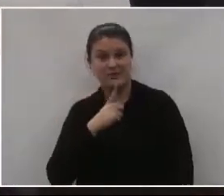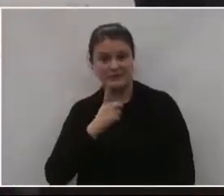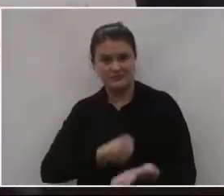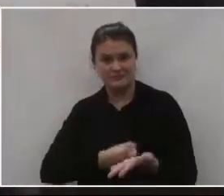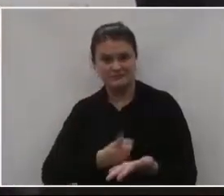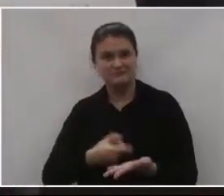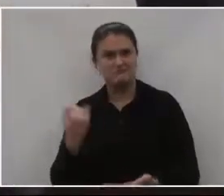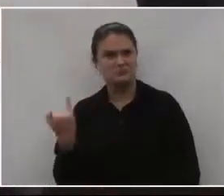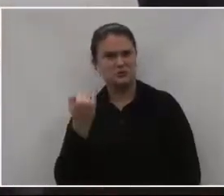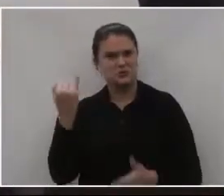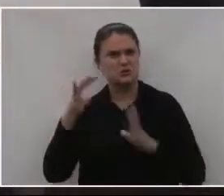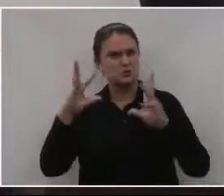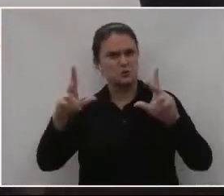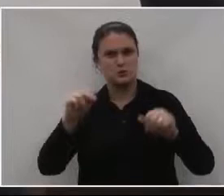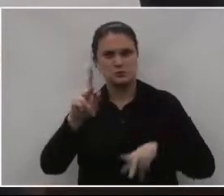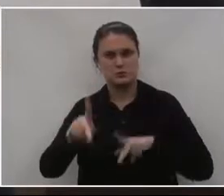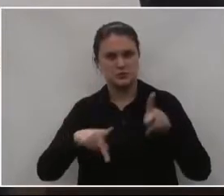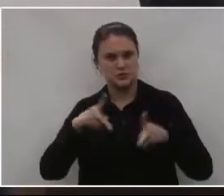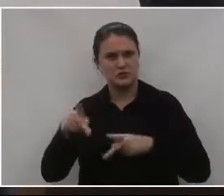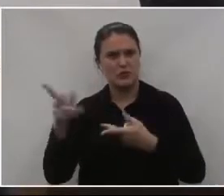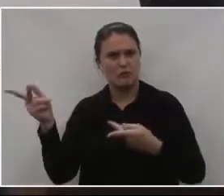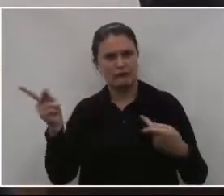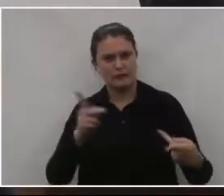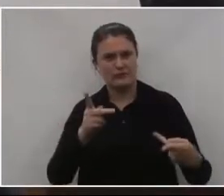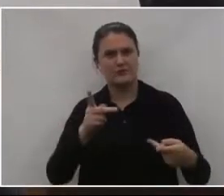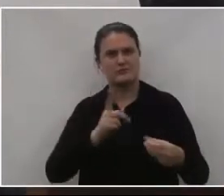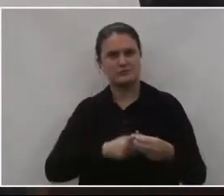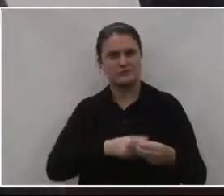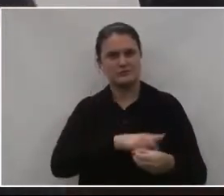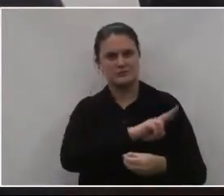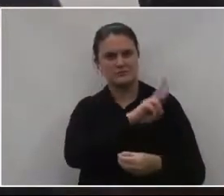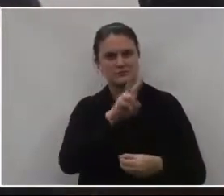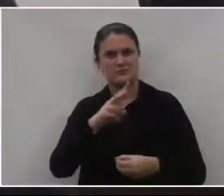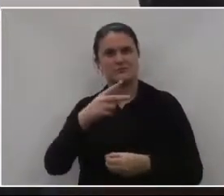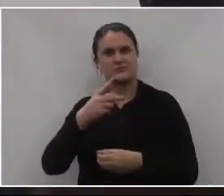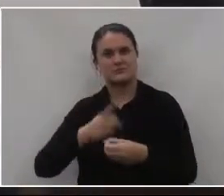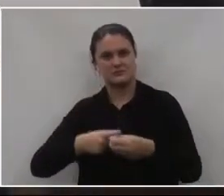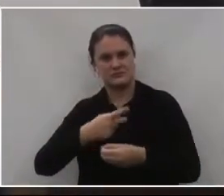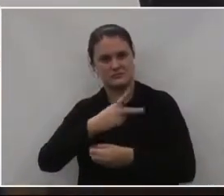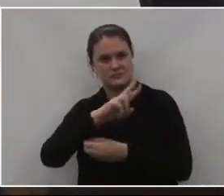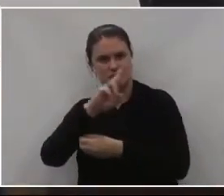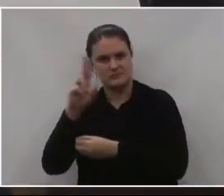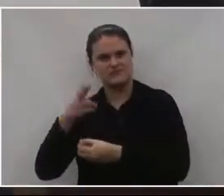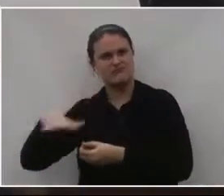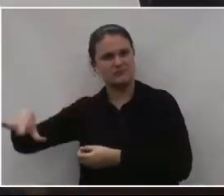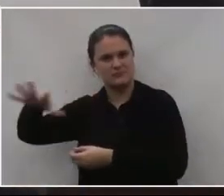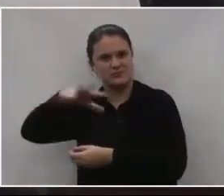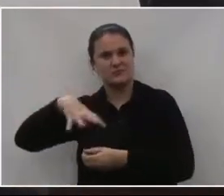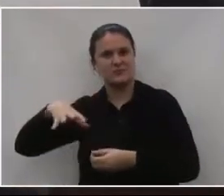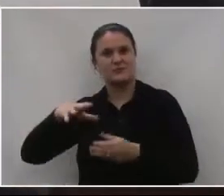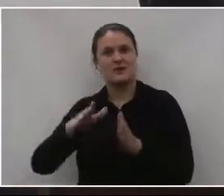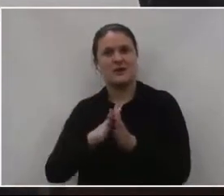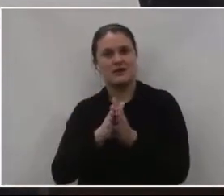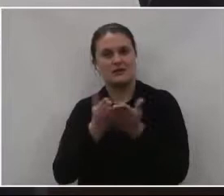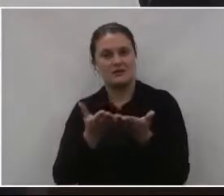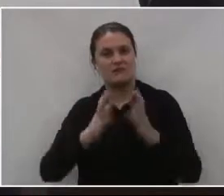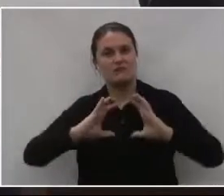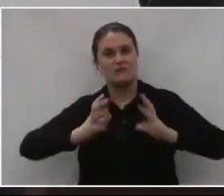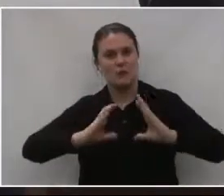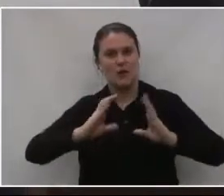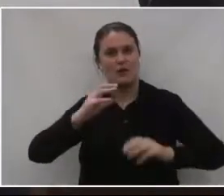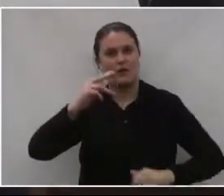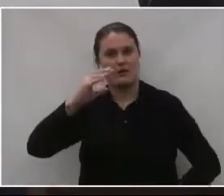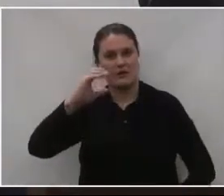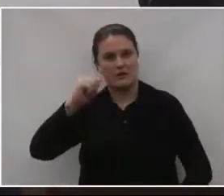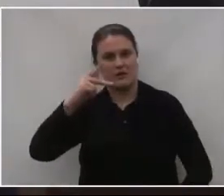importante pra toda a população de União da Vitória, Porto União e região. É o lançamento do livro Bola de Capotão.